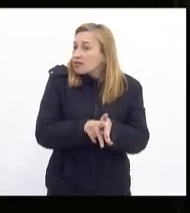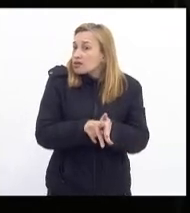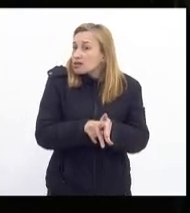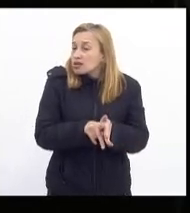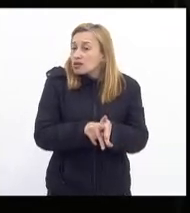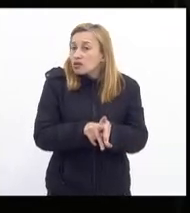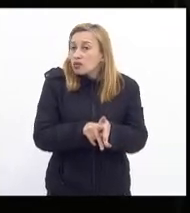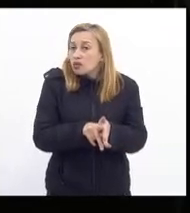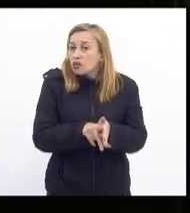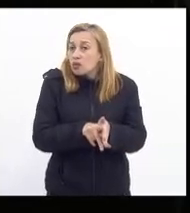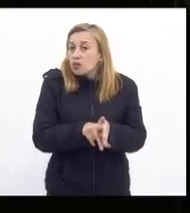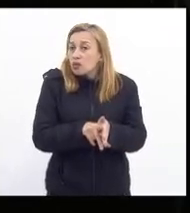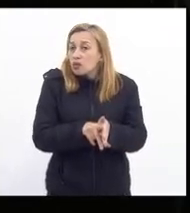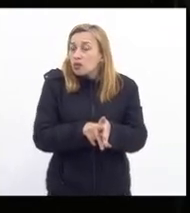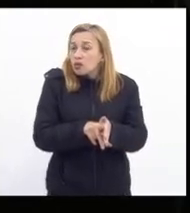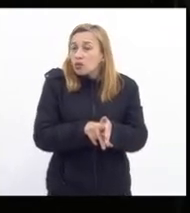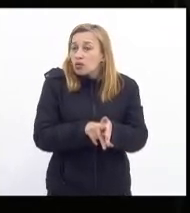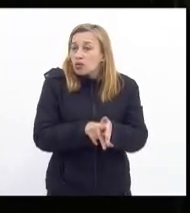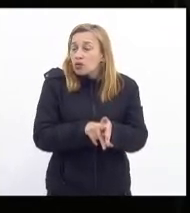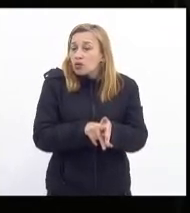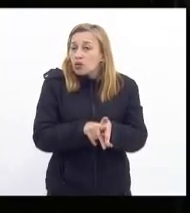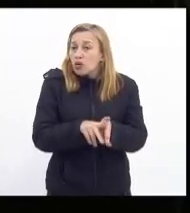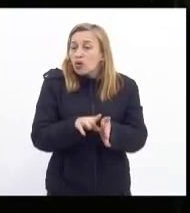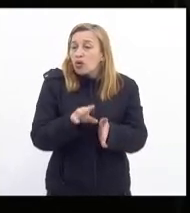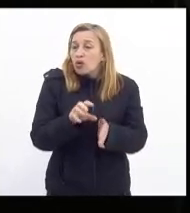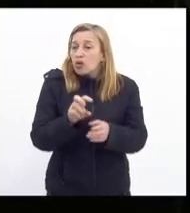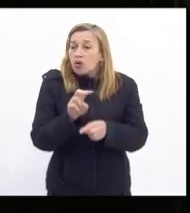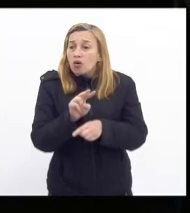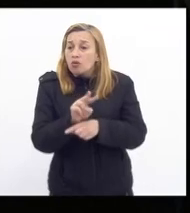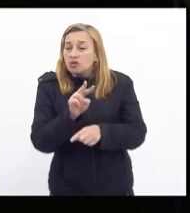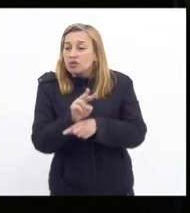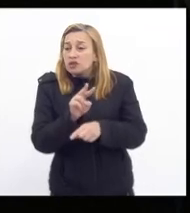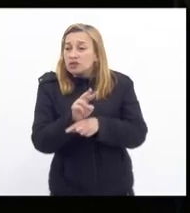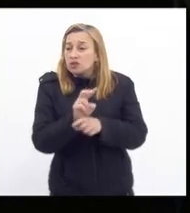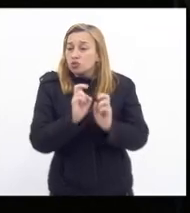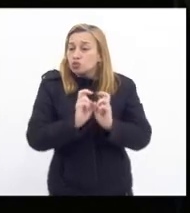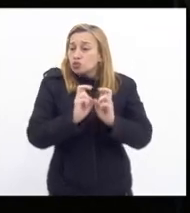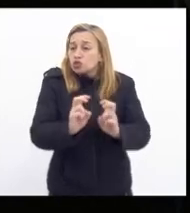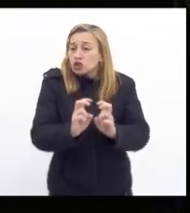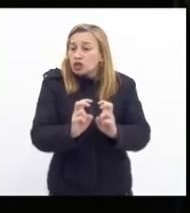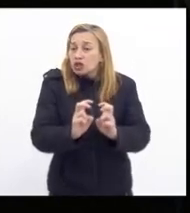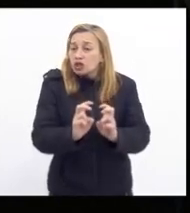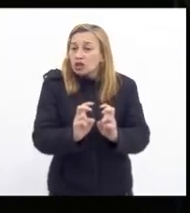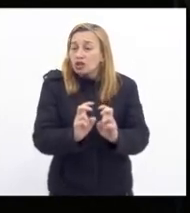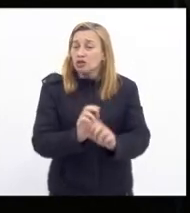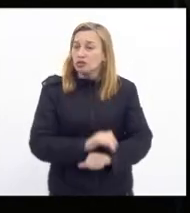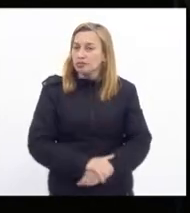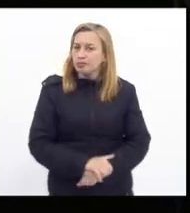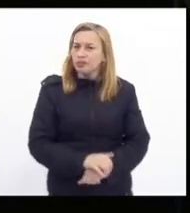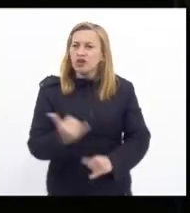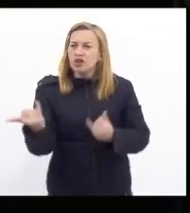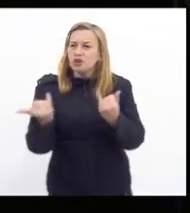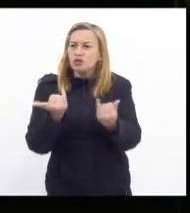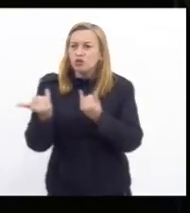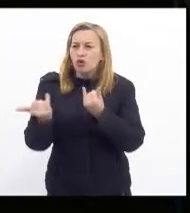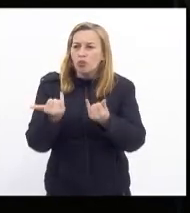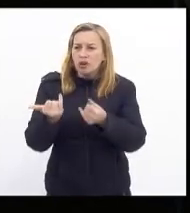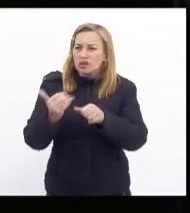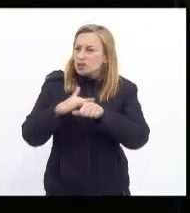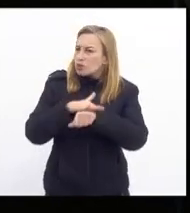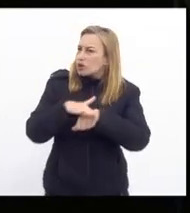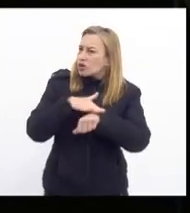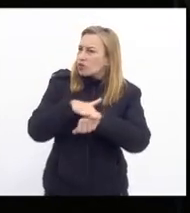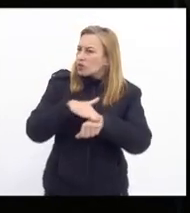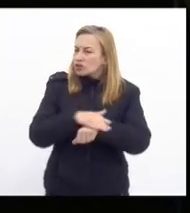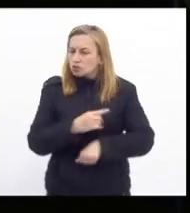observatório dos trens trazendo exatamente para uma conversa com a